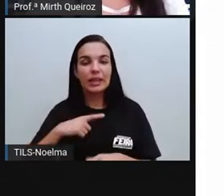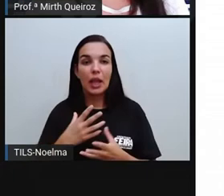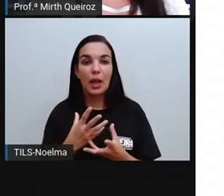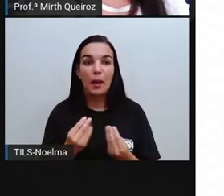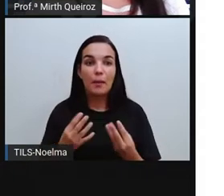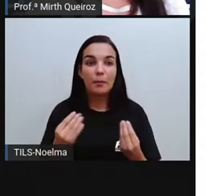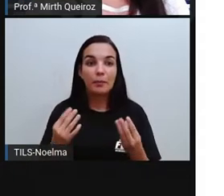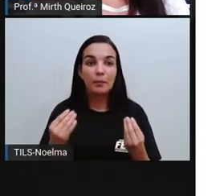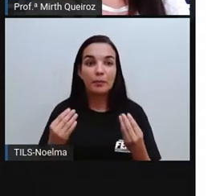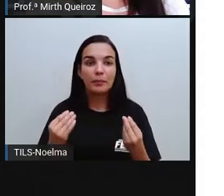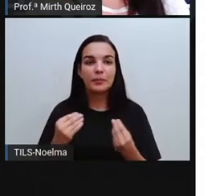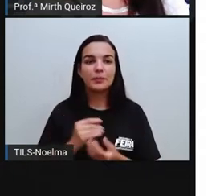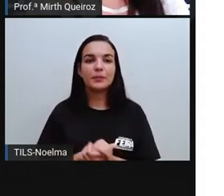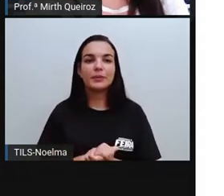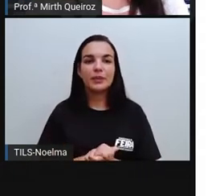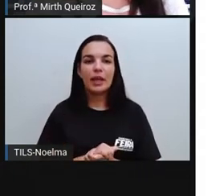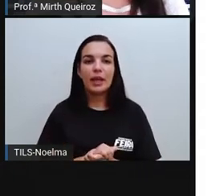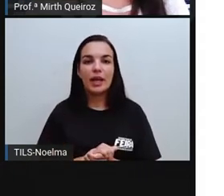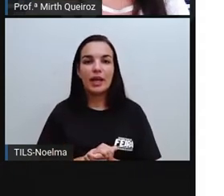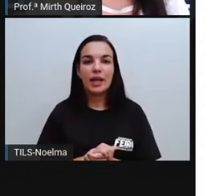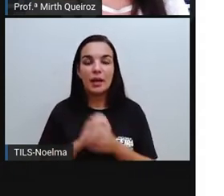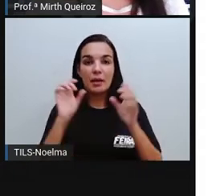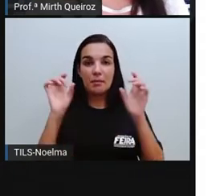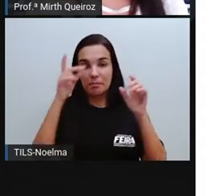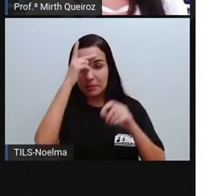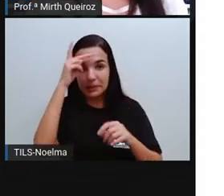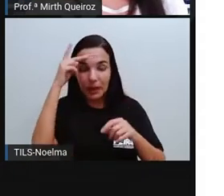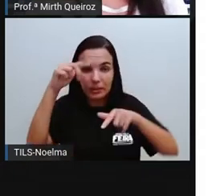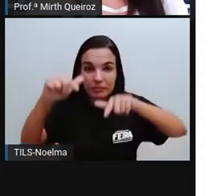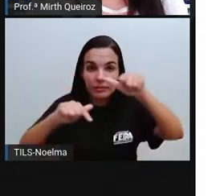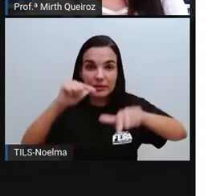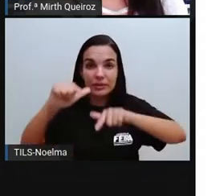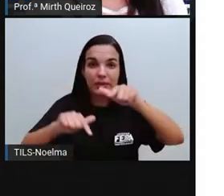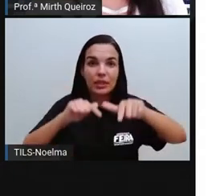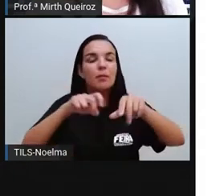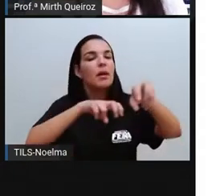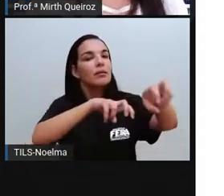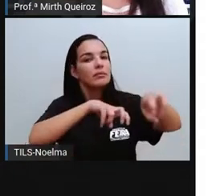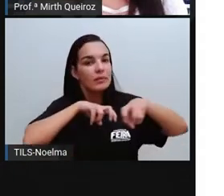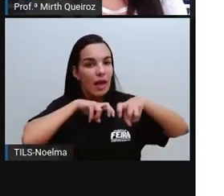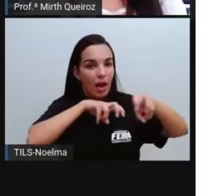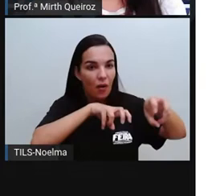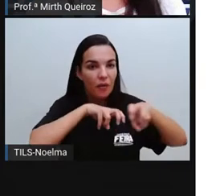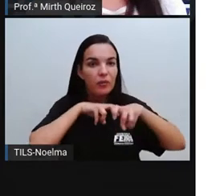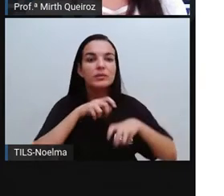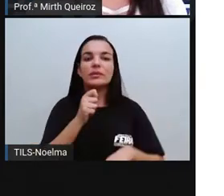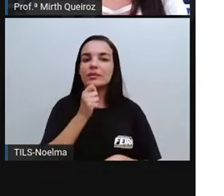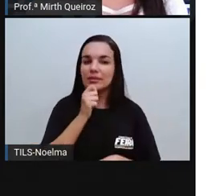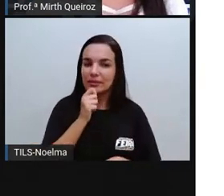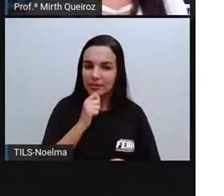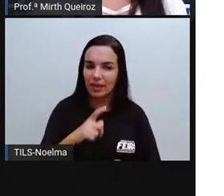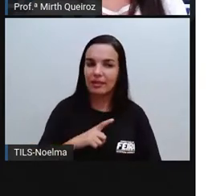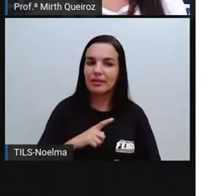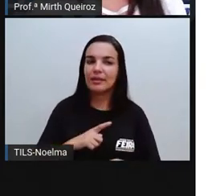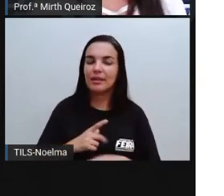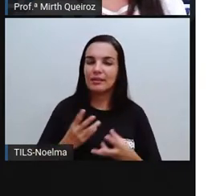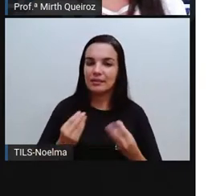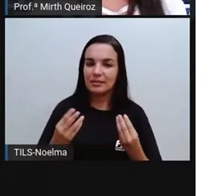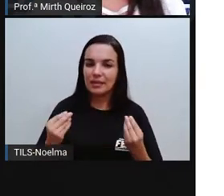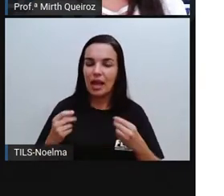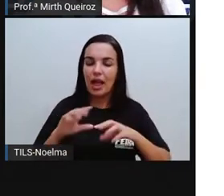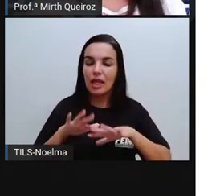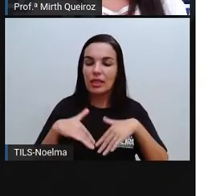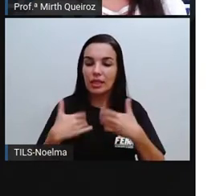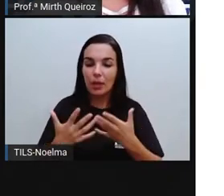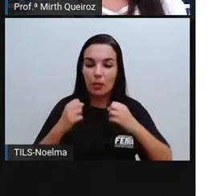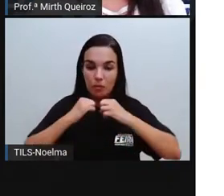pessoas que trabalham no campo, na agricultura. Então, essa expansão da